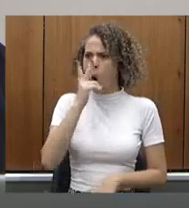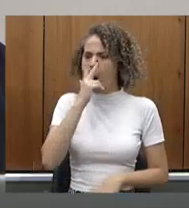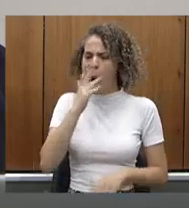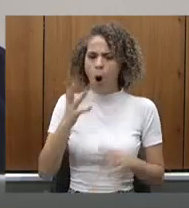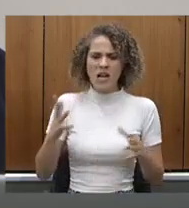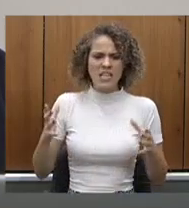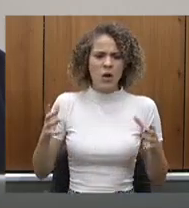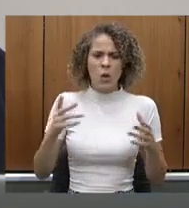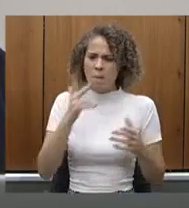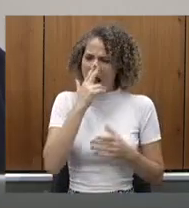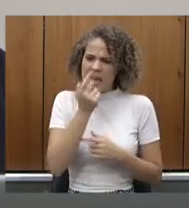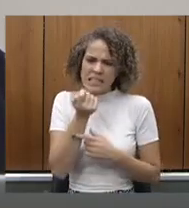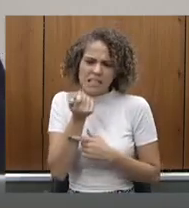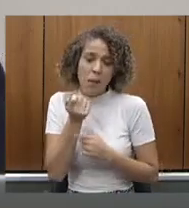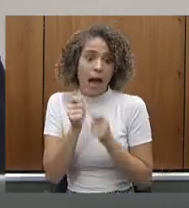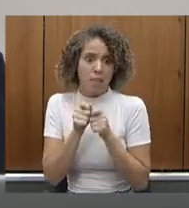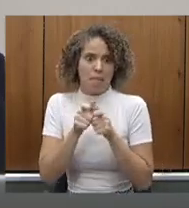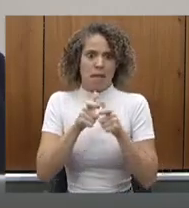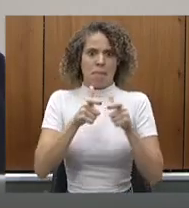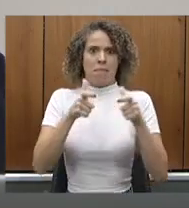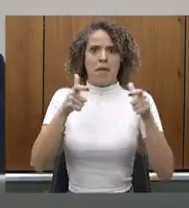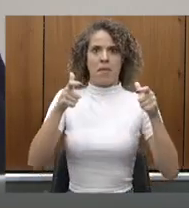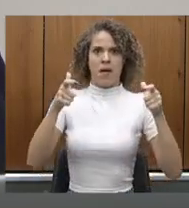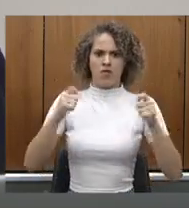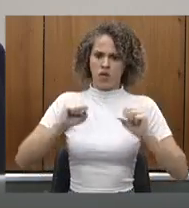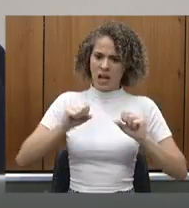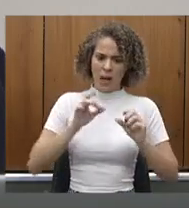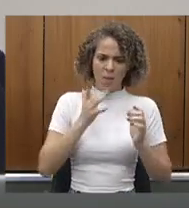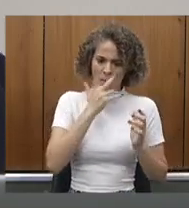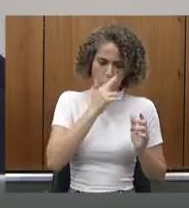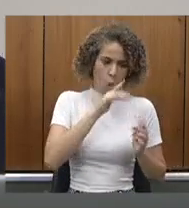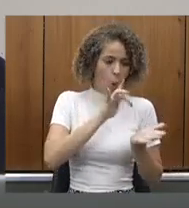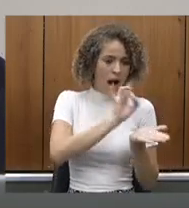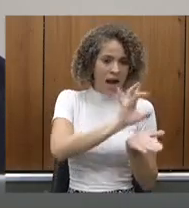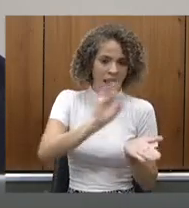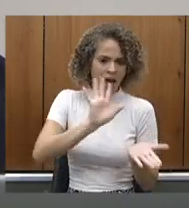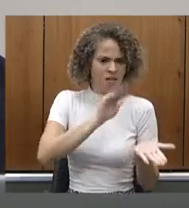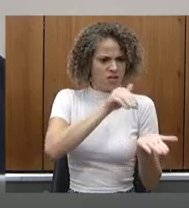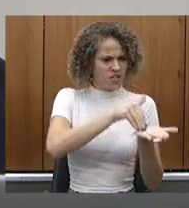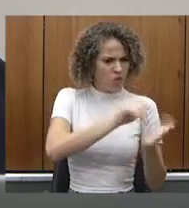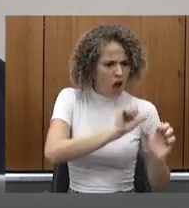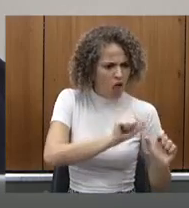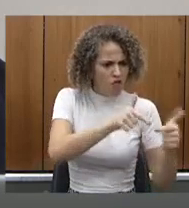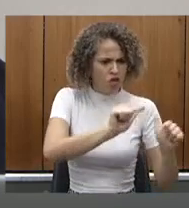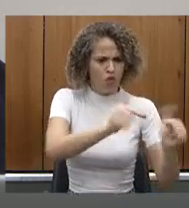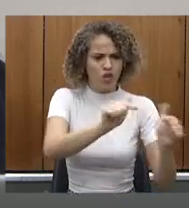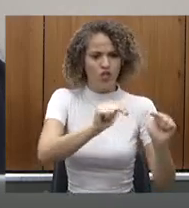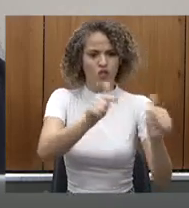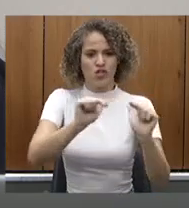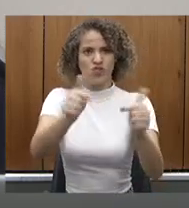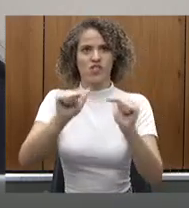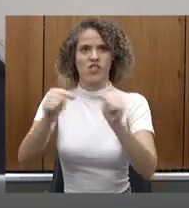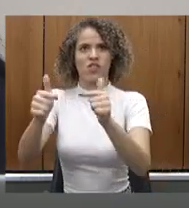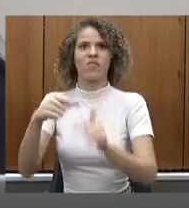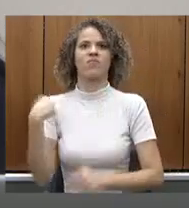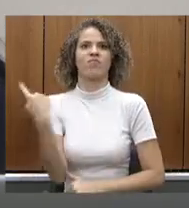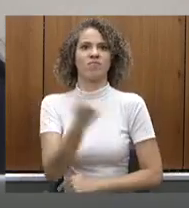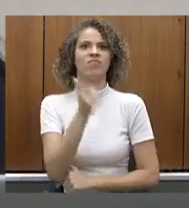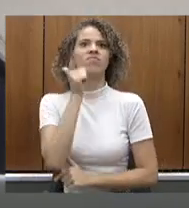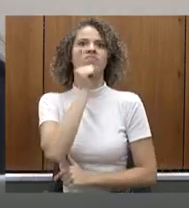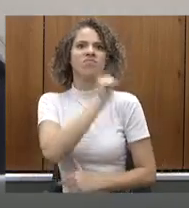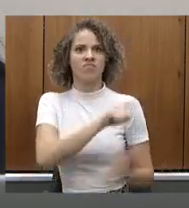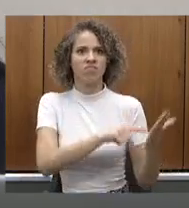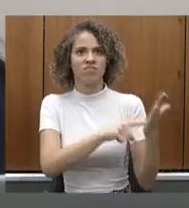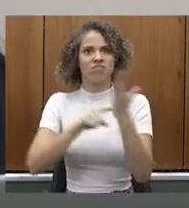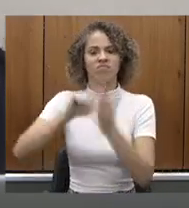de todo o trabalho da saúde, ganha força, retoma força, e o nosso Estado volta a valorizar